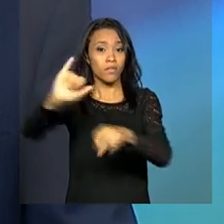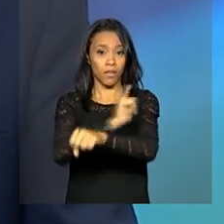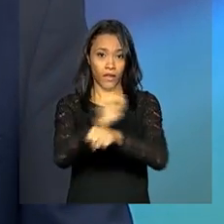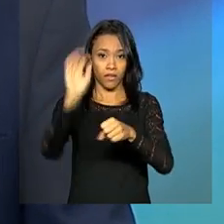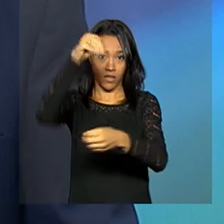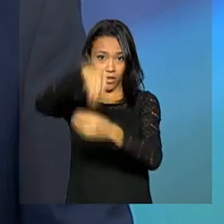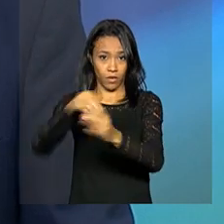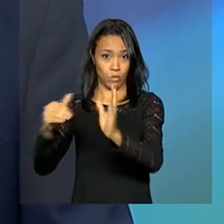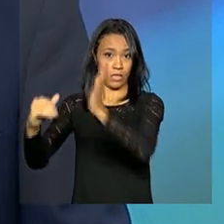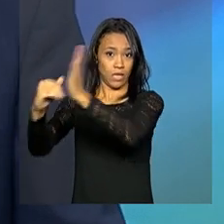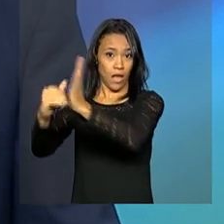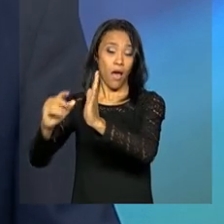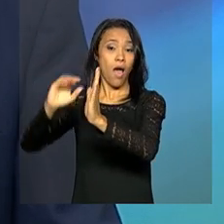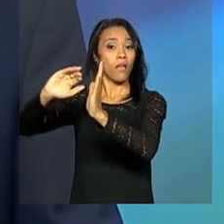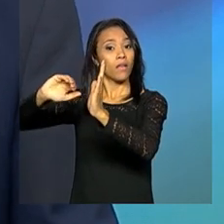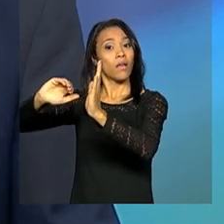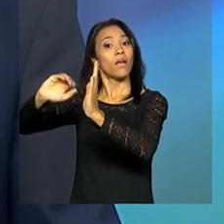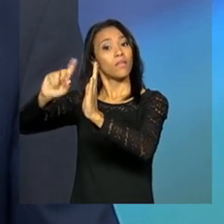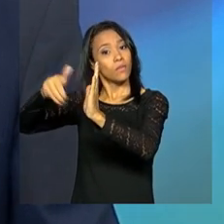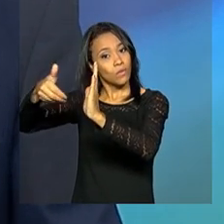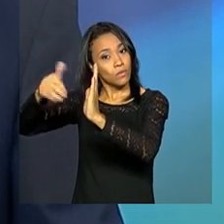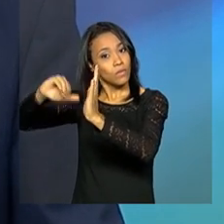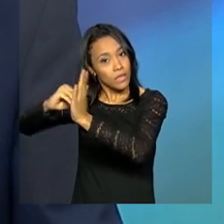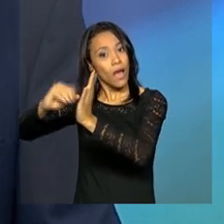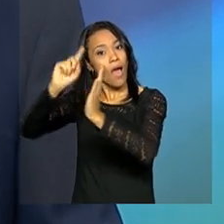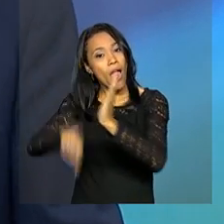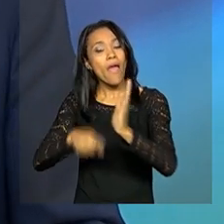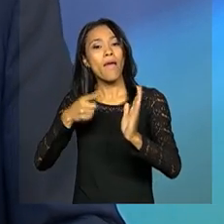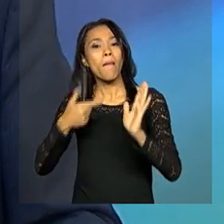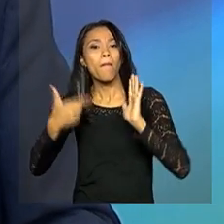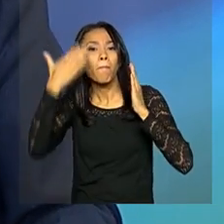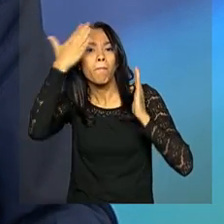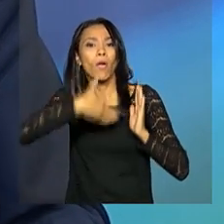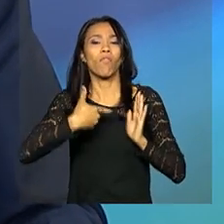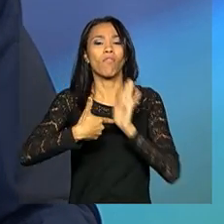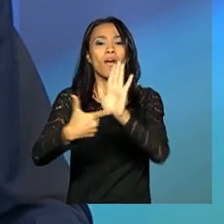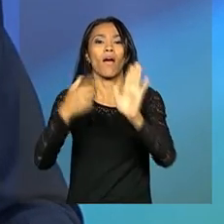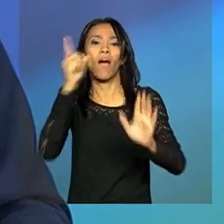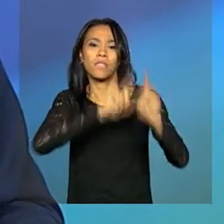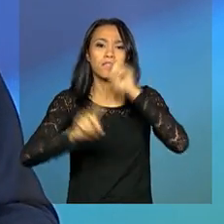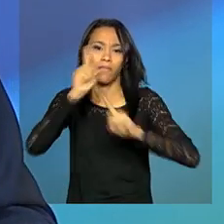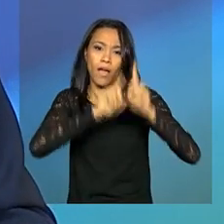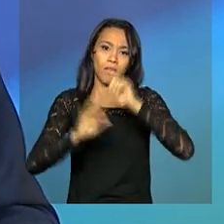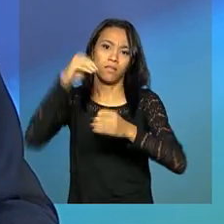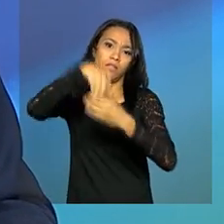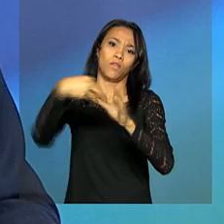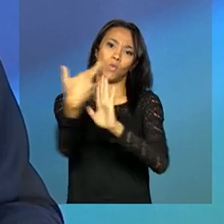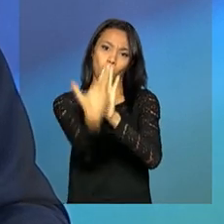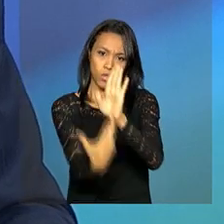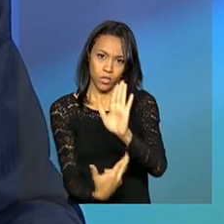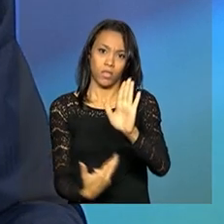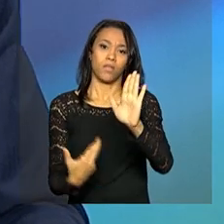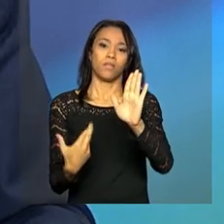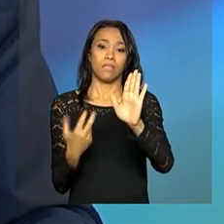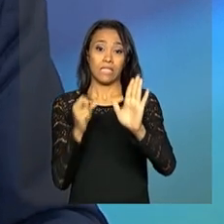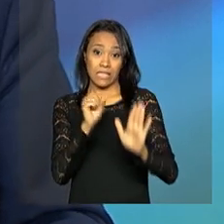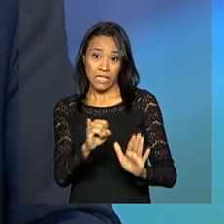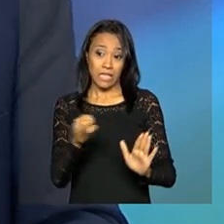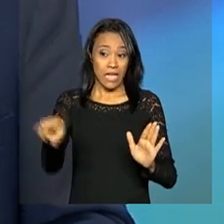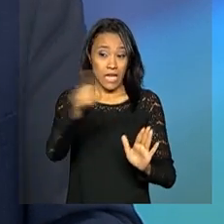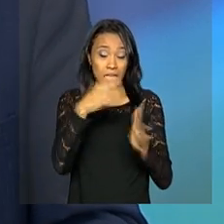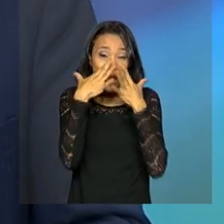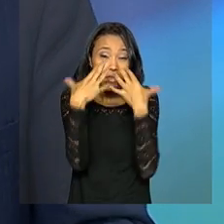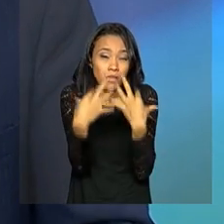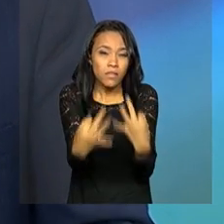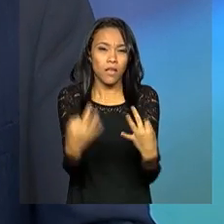a fragilidade do relatório que foi aprovado pela Câmara. Se os senadores derem um pouco de